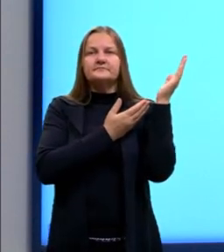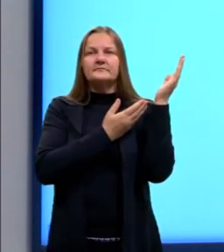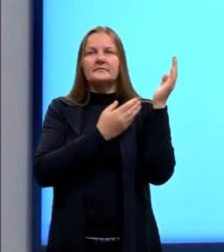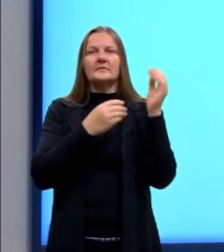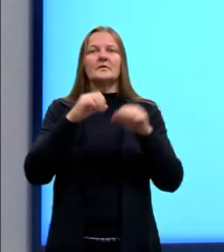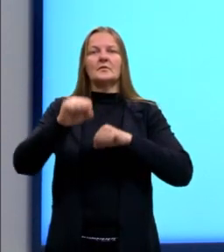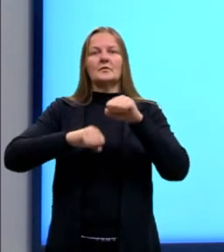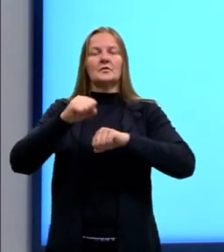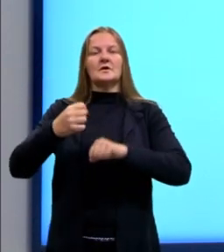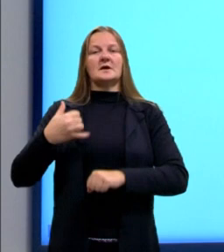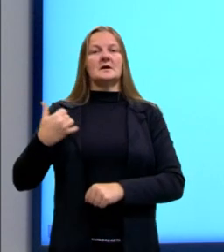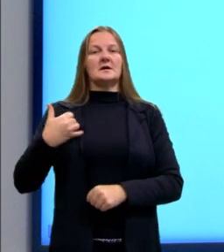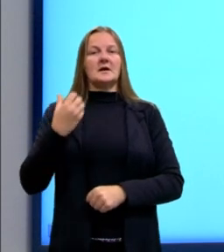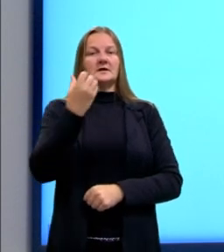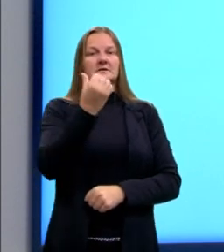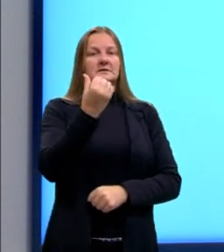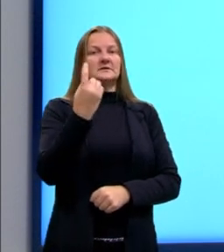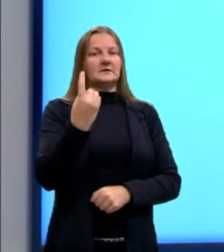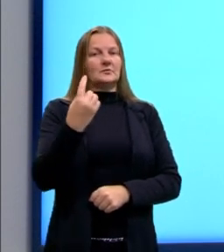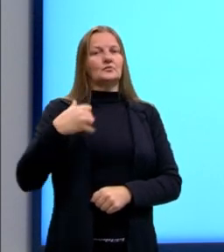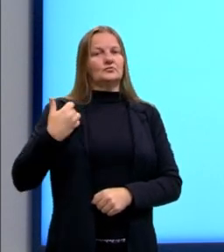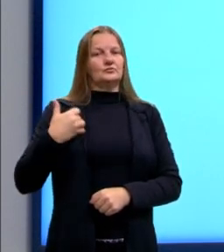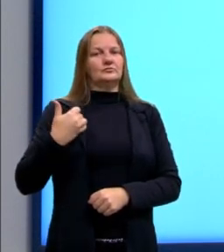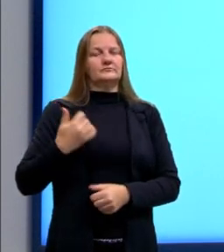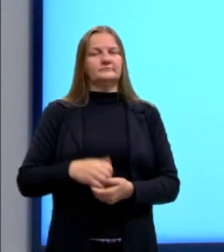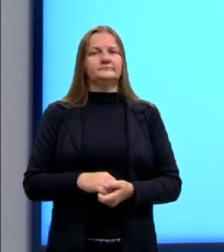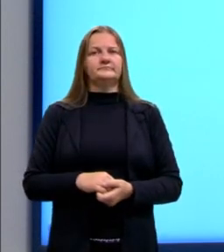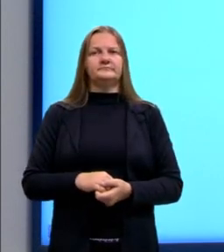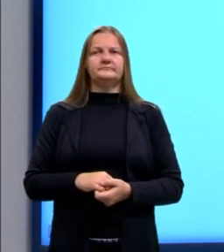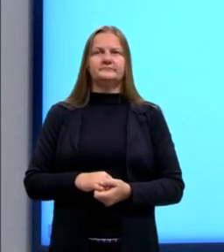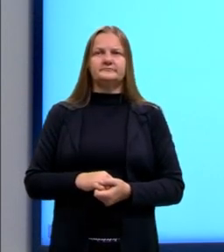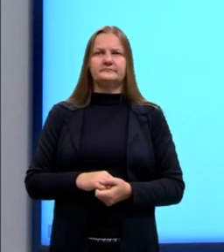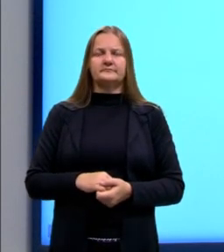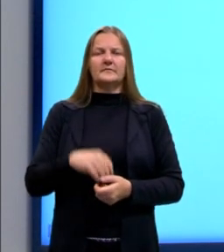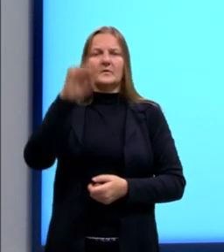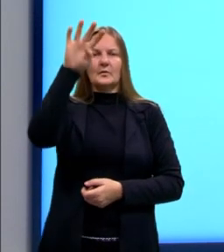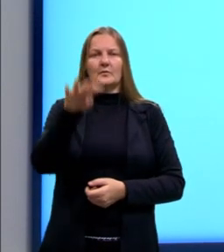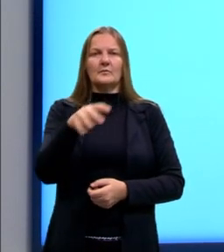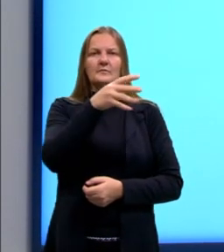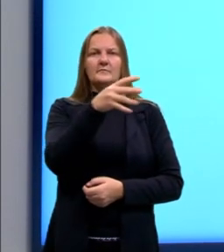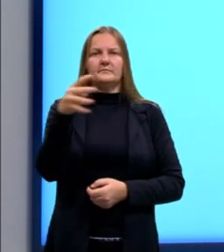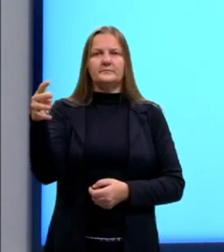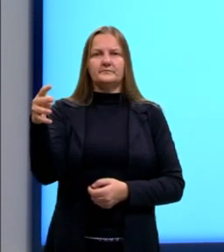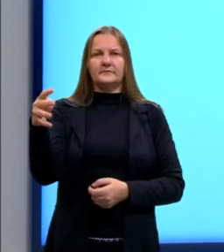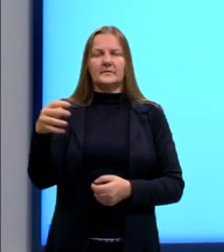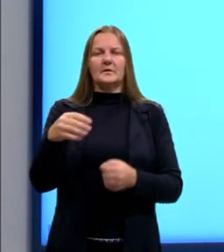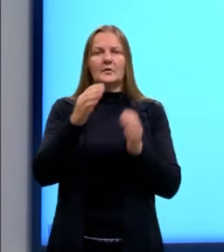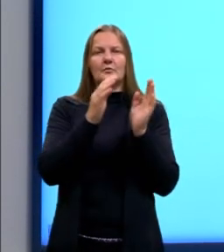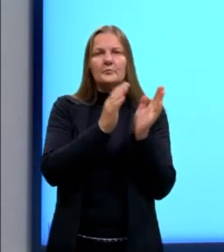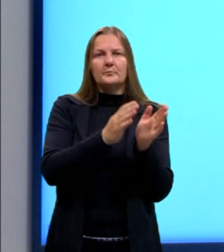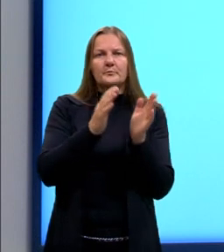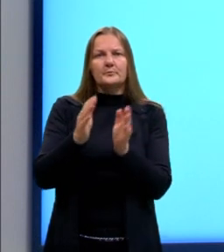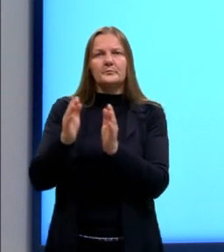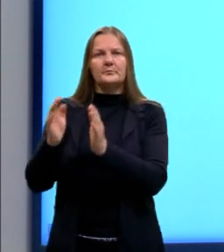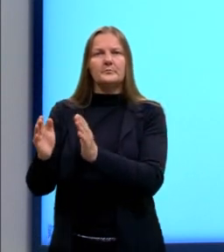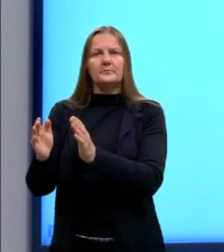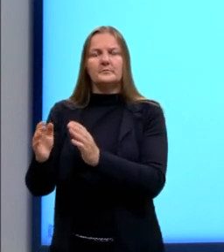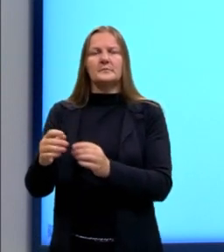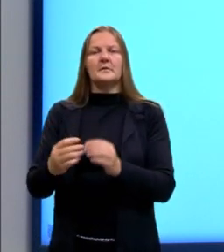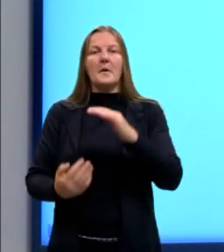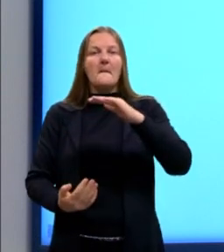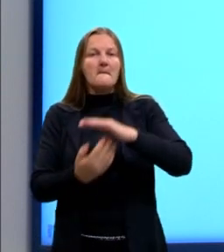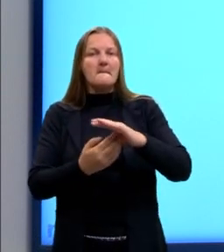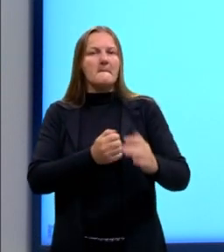ele possui 61 anos de idade. Aqui nós temos a tabela com os trechos e a frequência